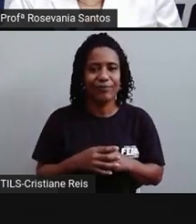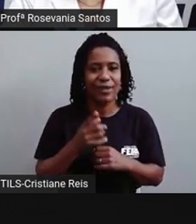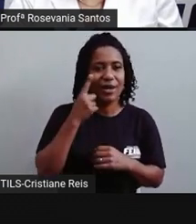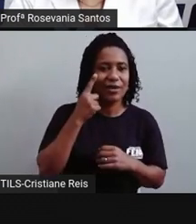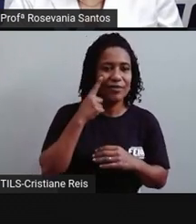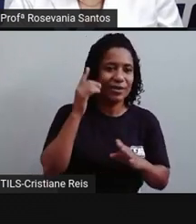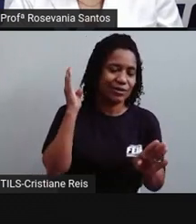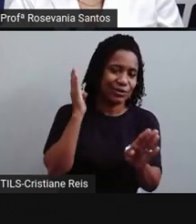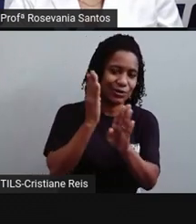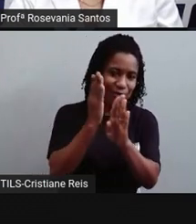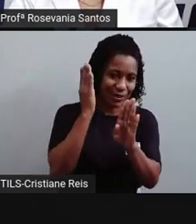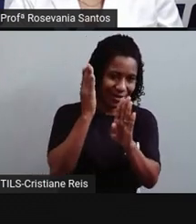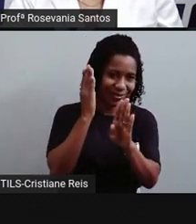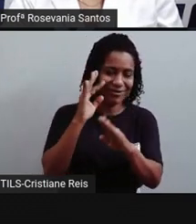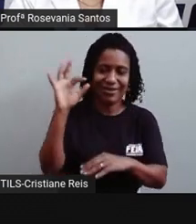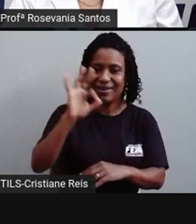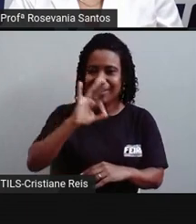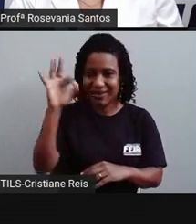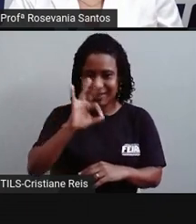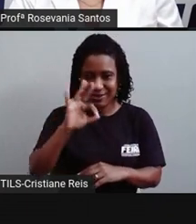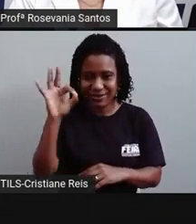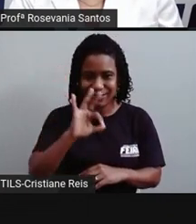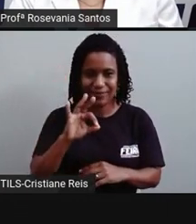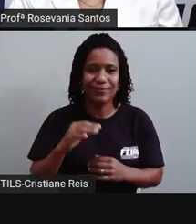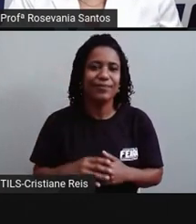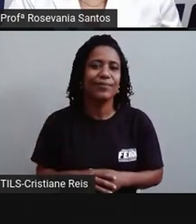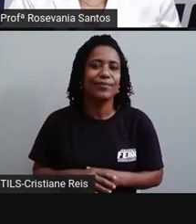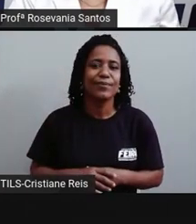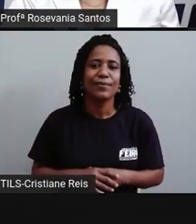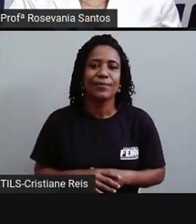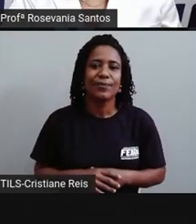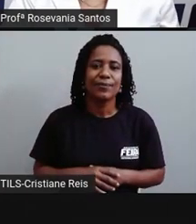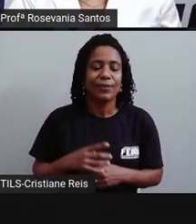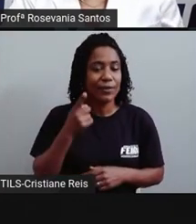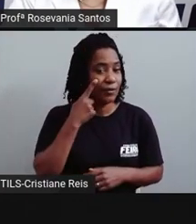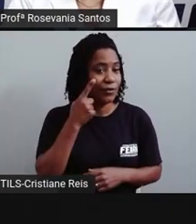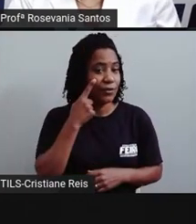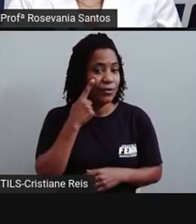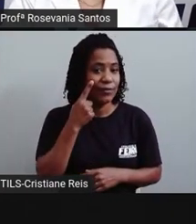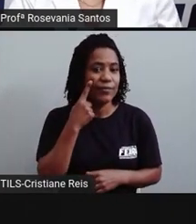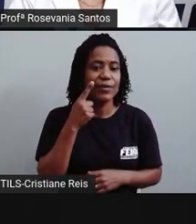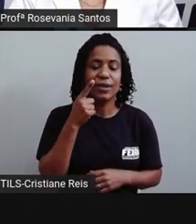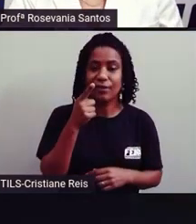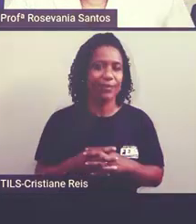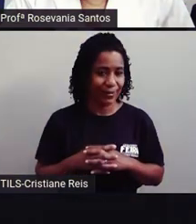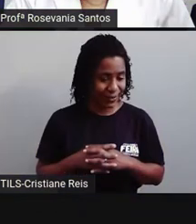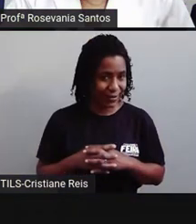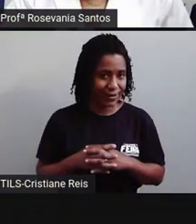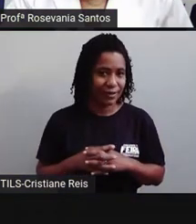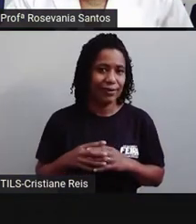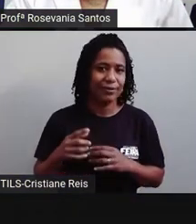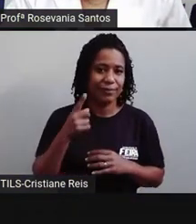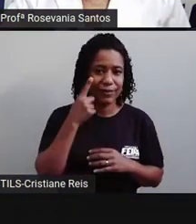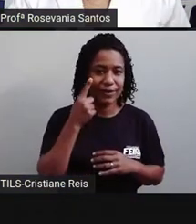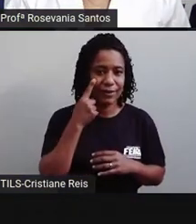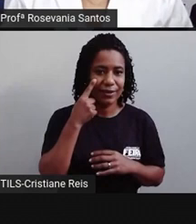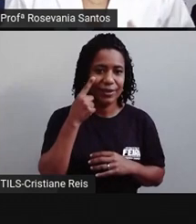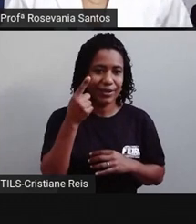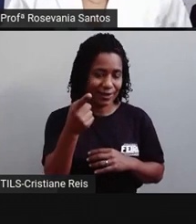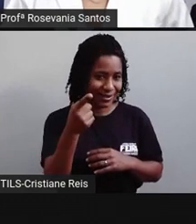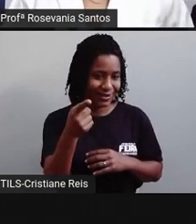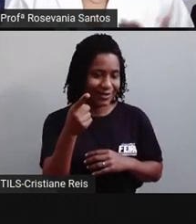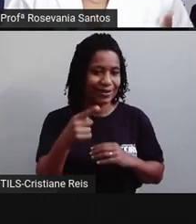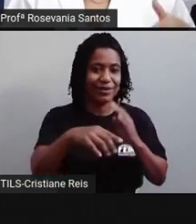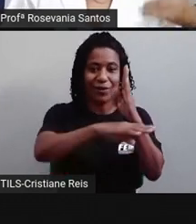ter o número, a taxa dos que morreram, né? Não significa o número total, é uma taxa, né? Aqui, esse gráfico, né?